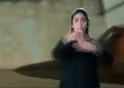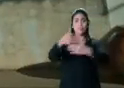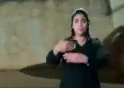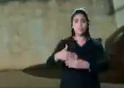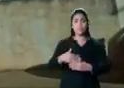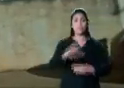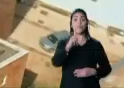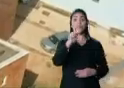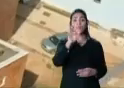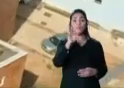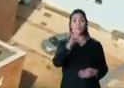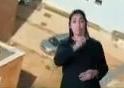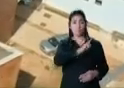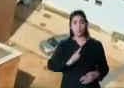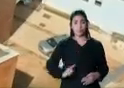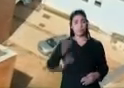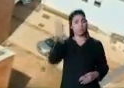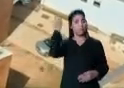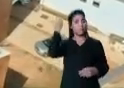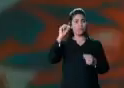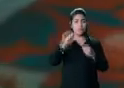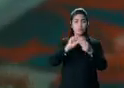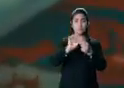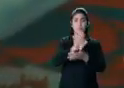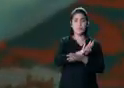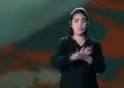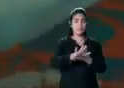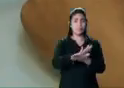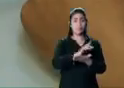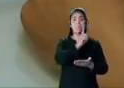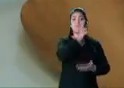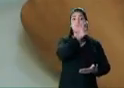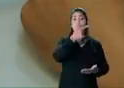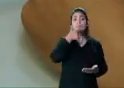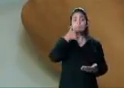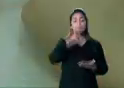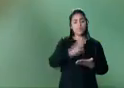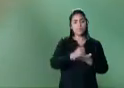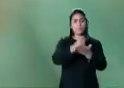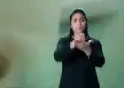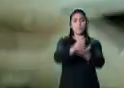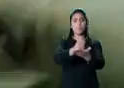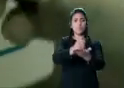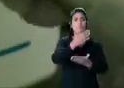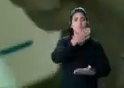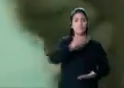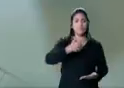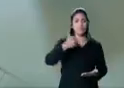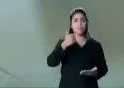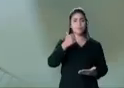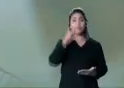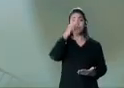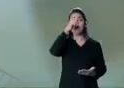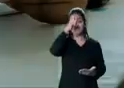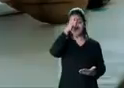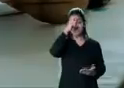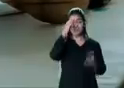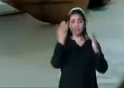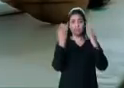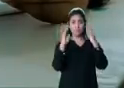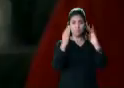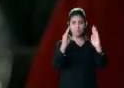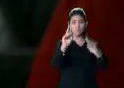tiveram muito tempo para fazer, mas não fizeram. O Gladson vai colocar para funcionar de verdade o Hospital de